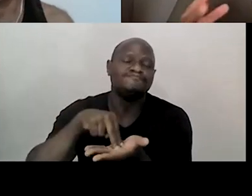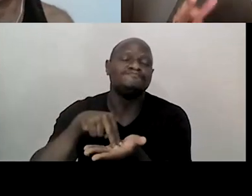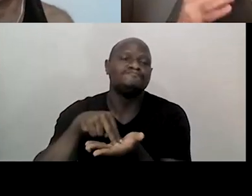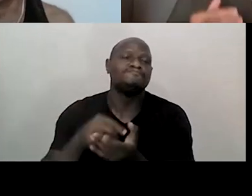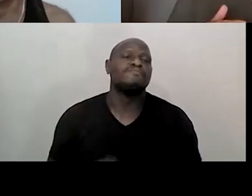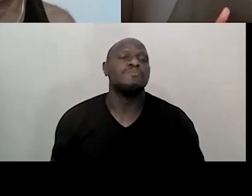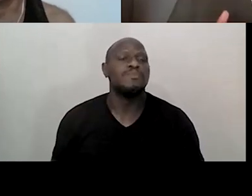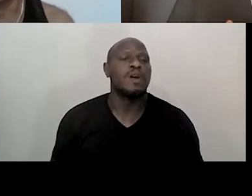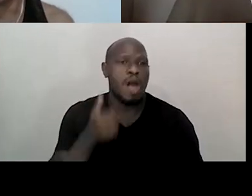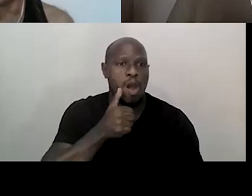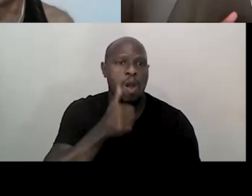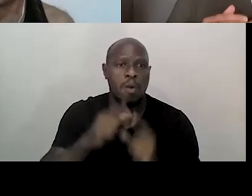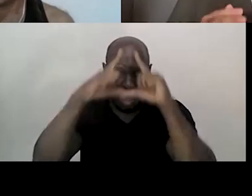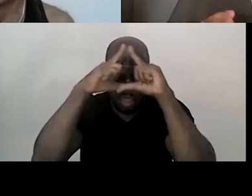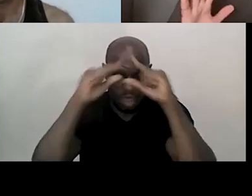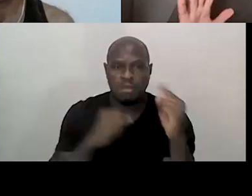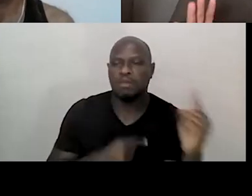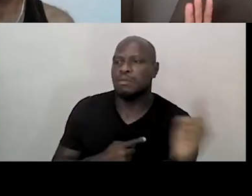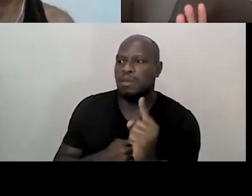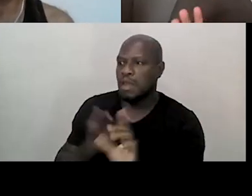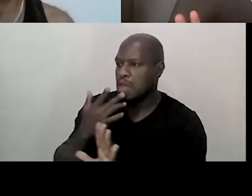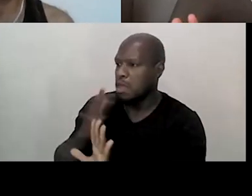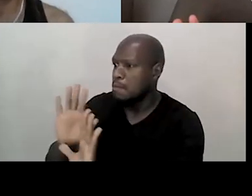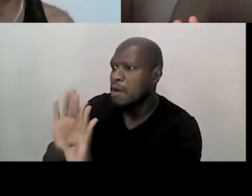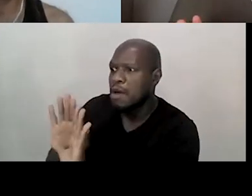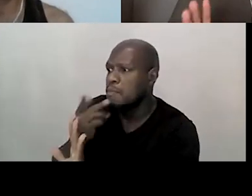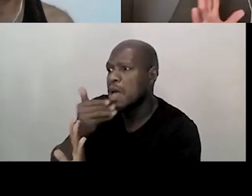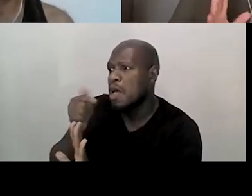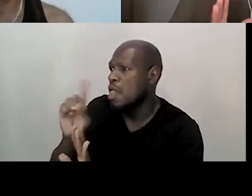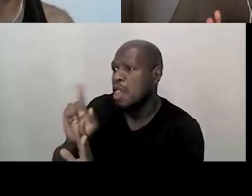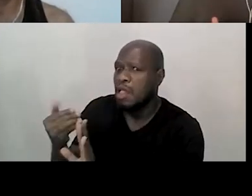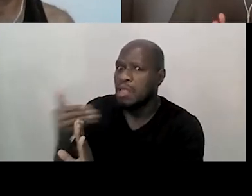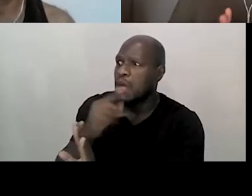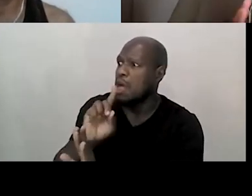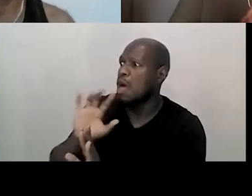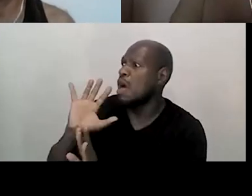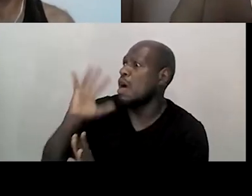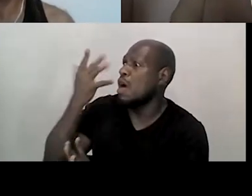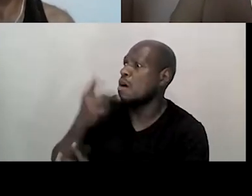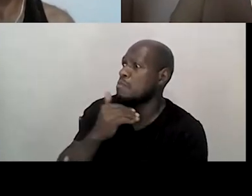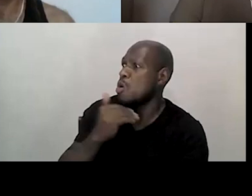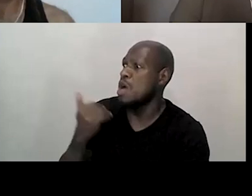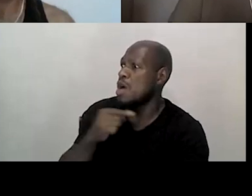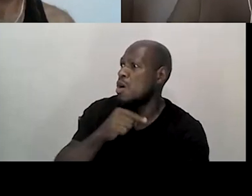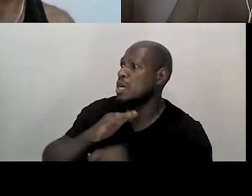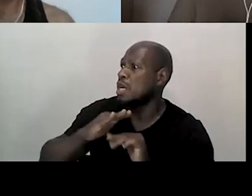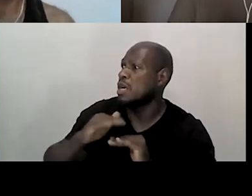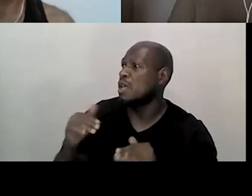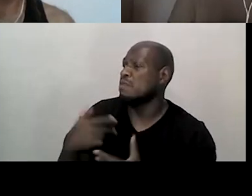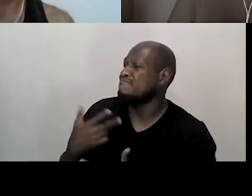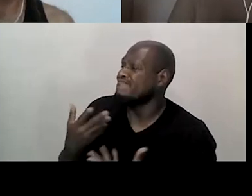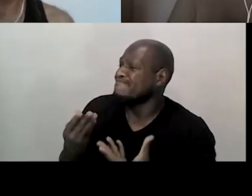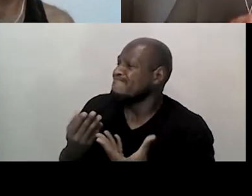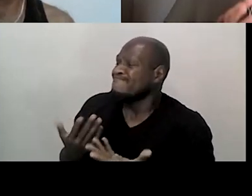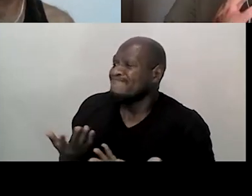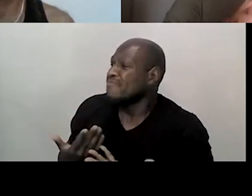a enfermeira chegou até a porta e disse, olha, é melhor vocês não entrarem agora, porque aconteceu um óbito de uma criança, e,